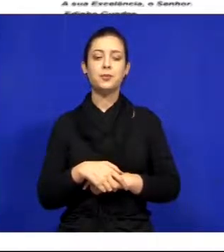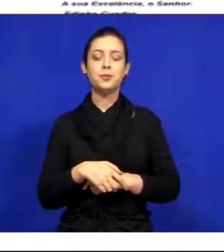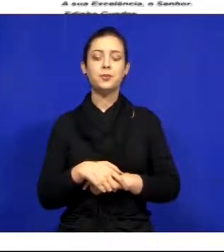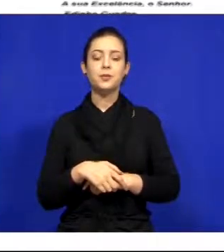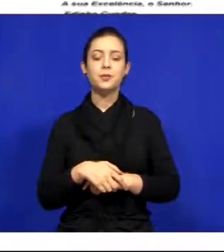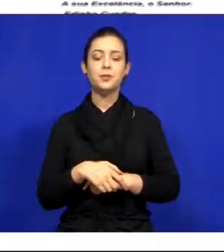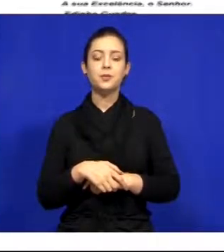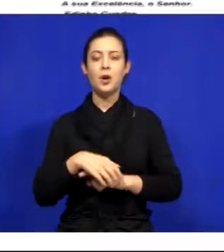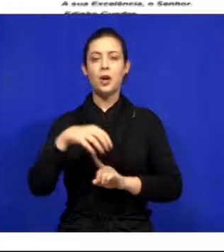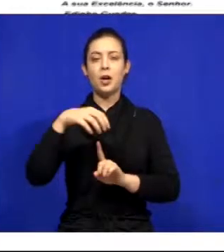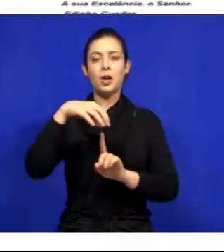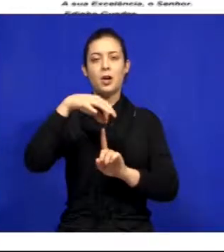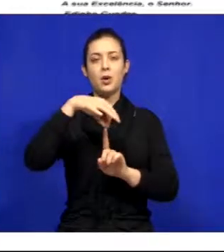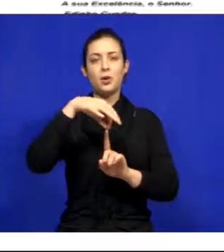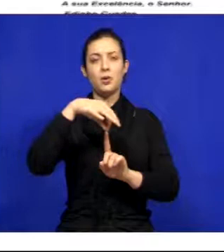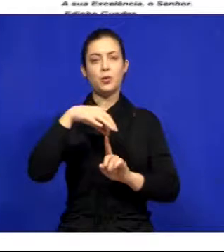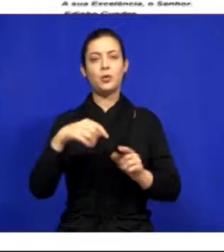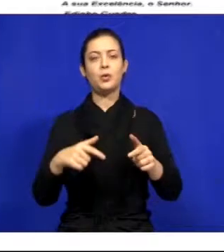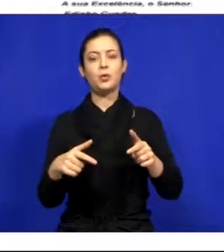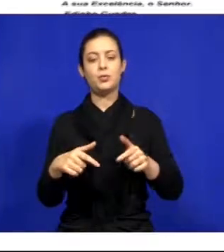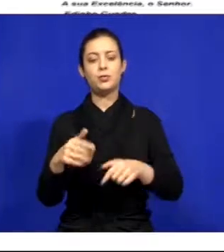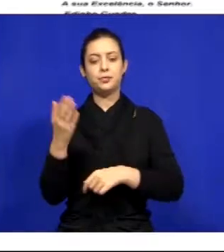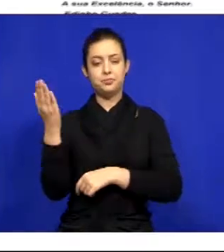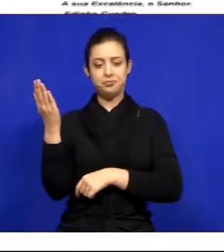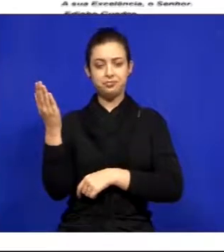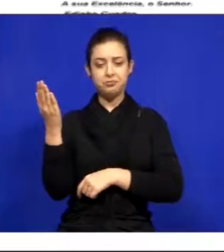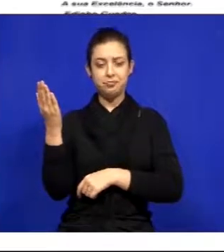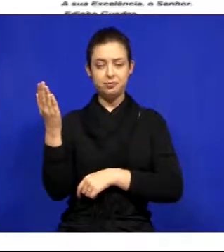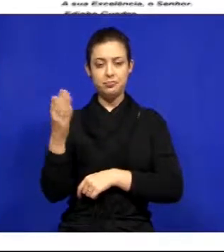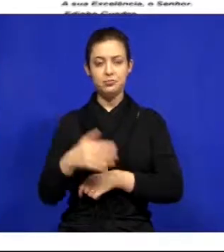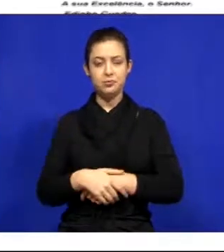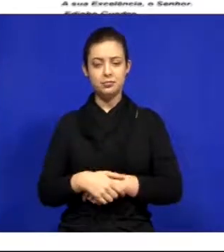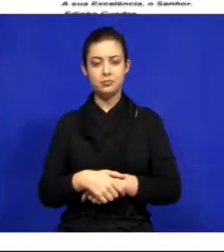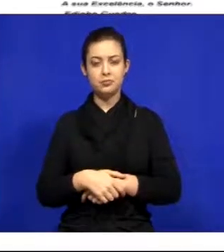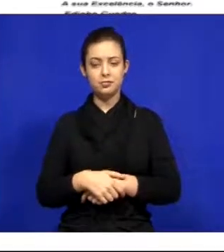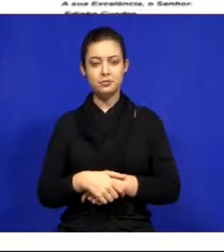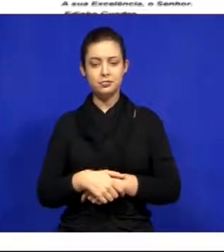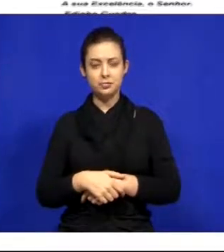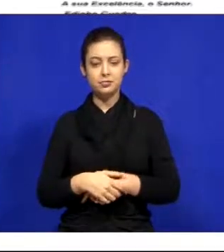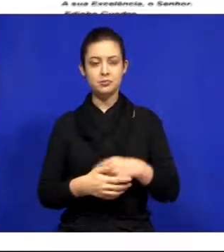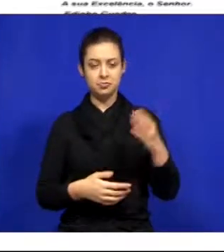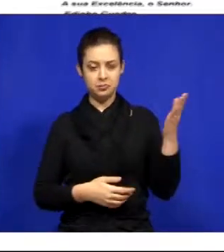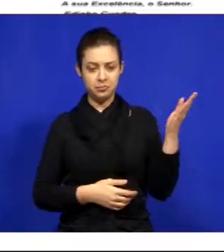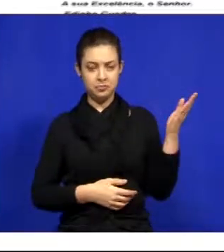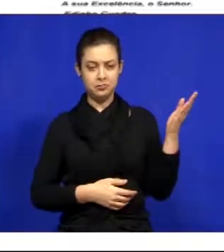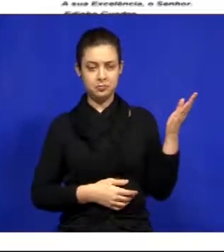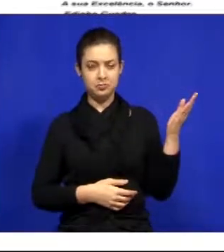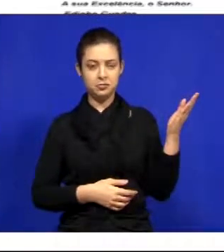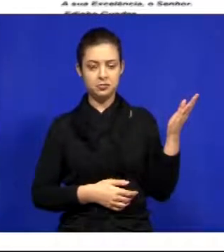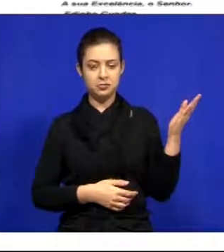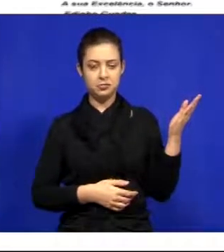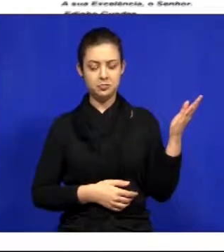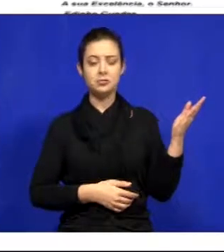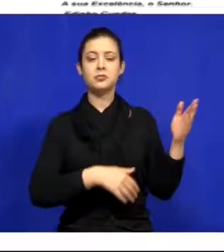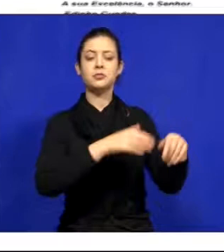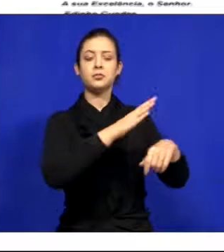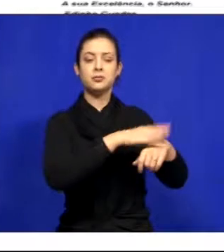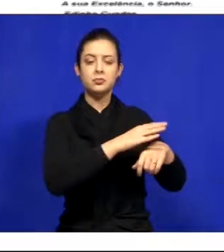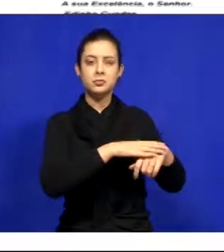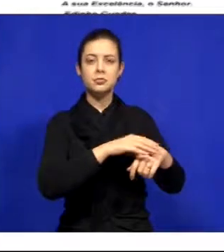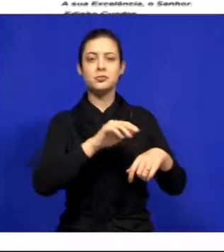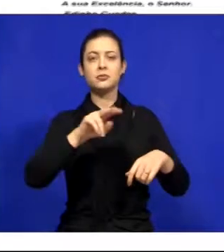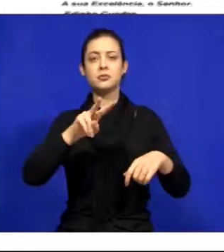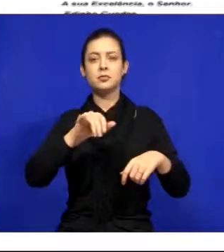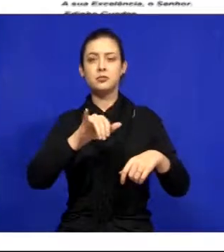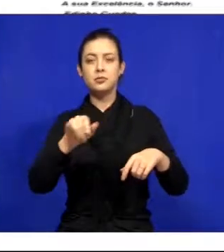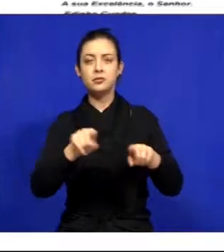no ponto de ônibus, na Avenida das Indústrias, no Jardim das Indústrias. Foi feito abai e